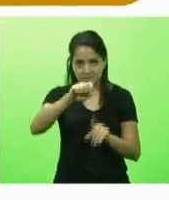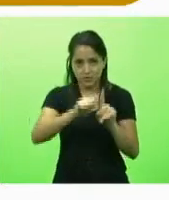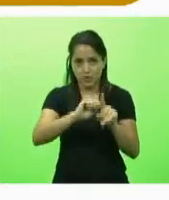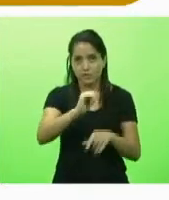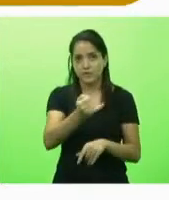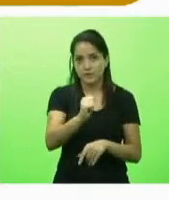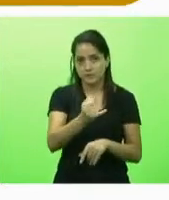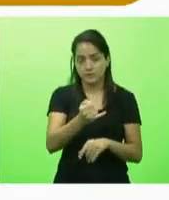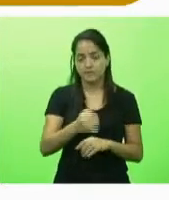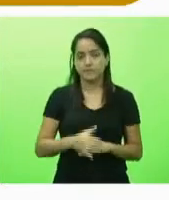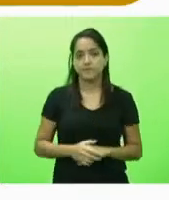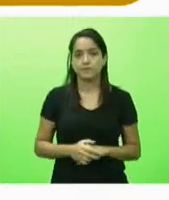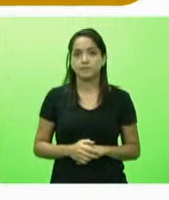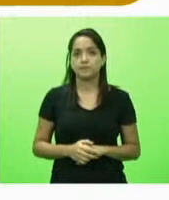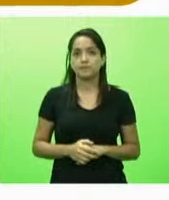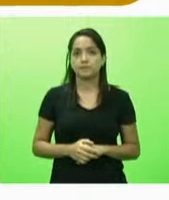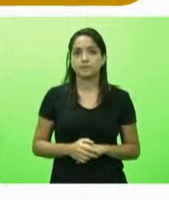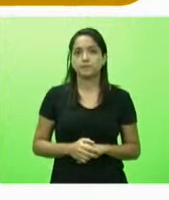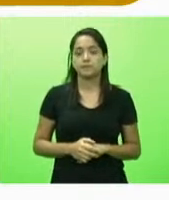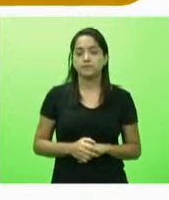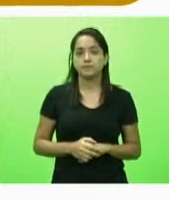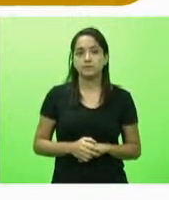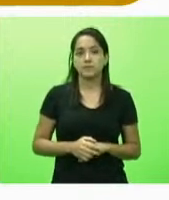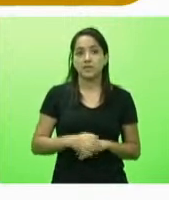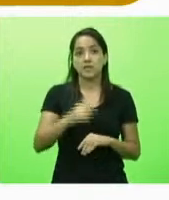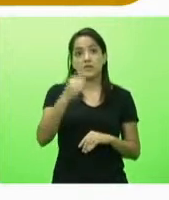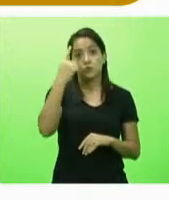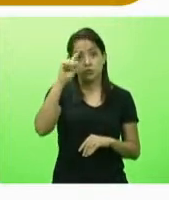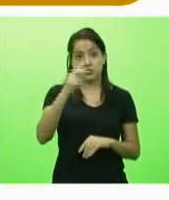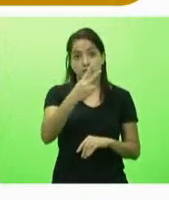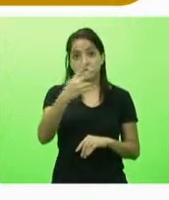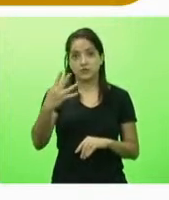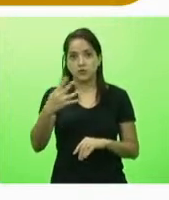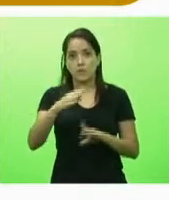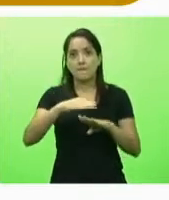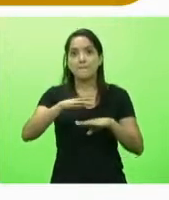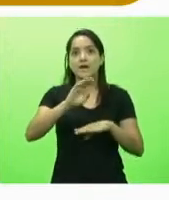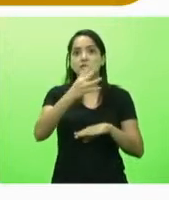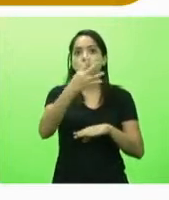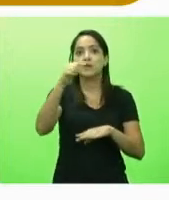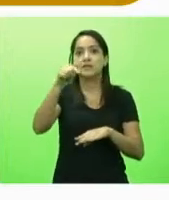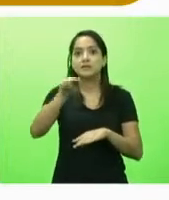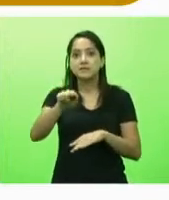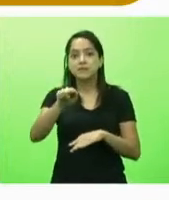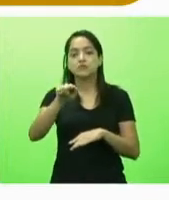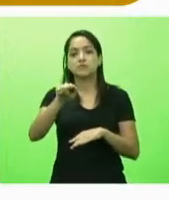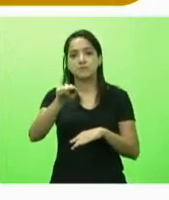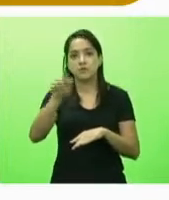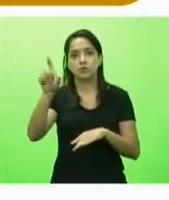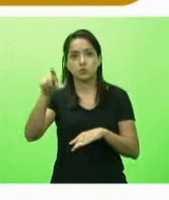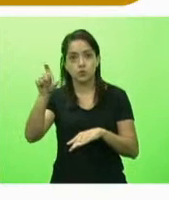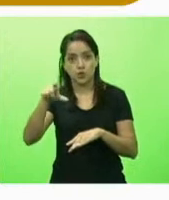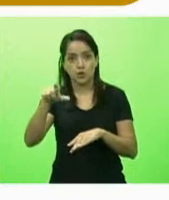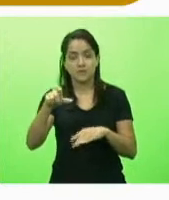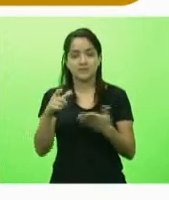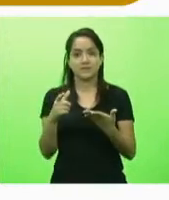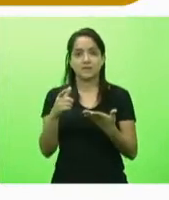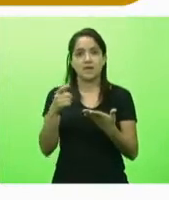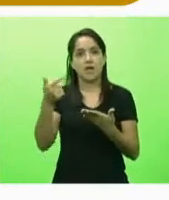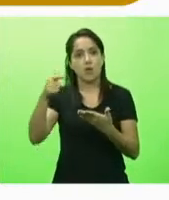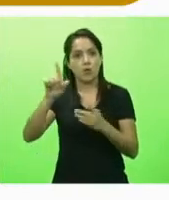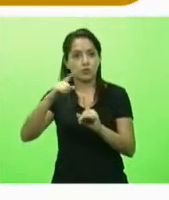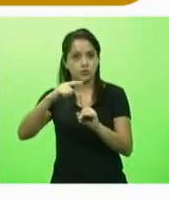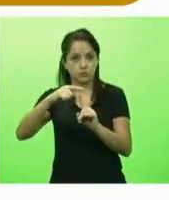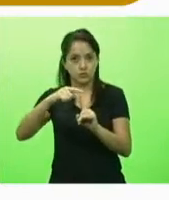diante pelos municípios dia 24 de janeiro mais 47.500 doses da AstraZeneca essa é uma vacina que ela